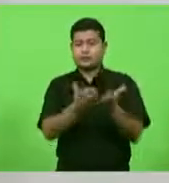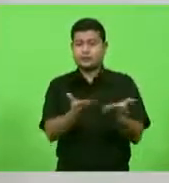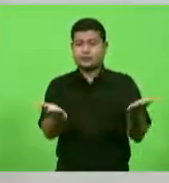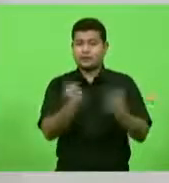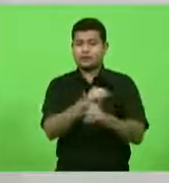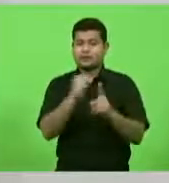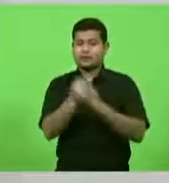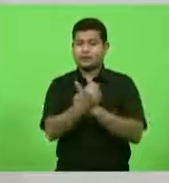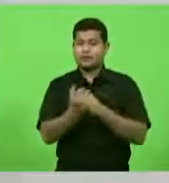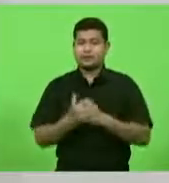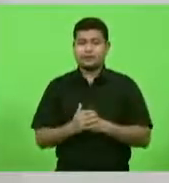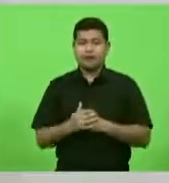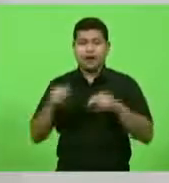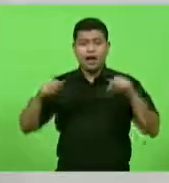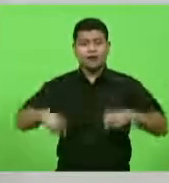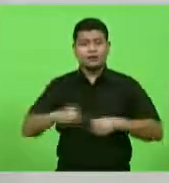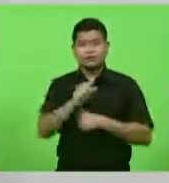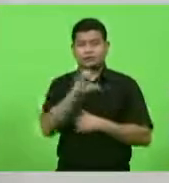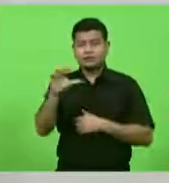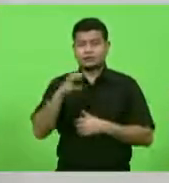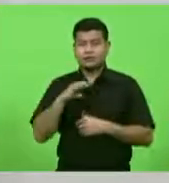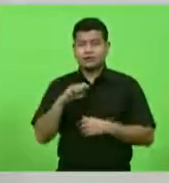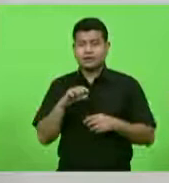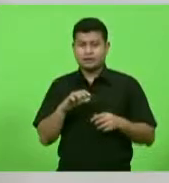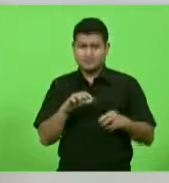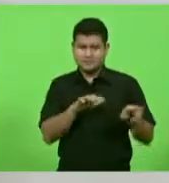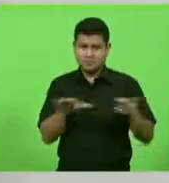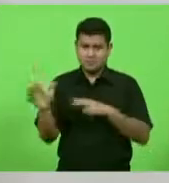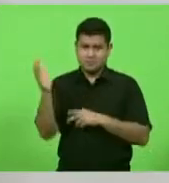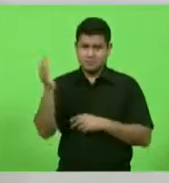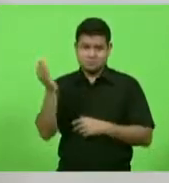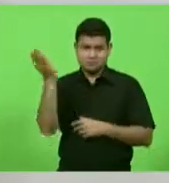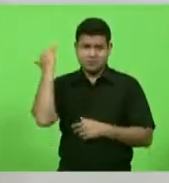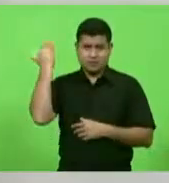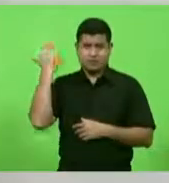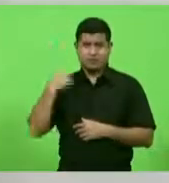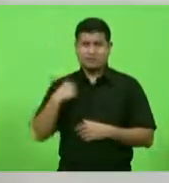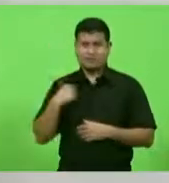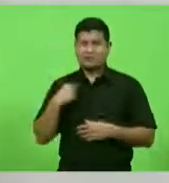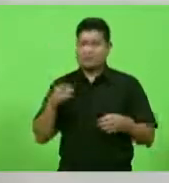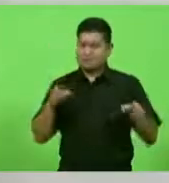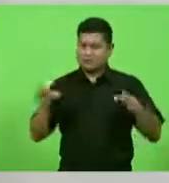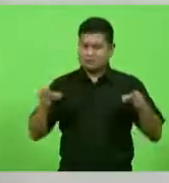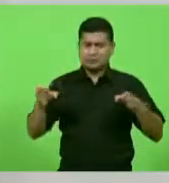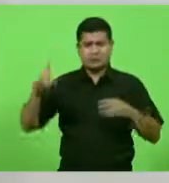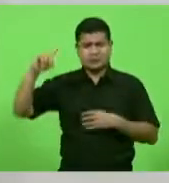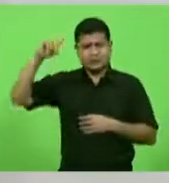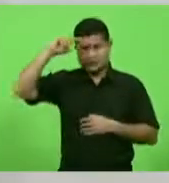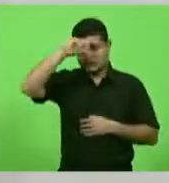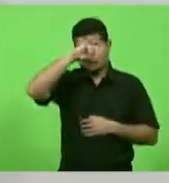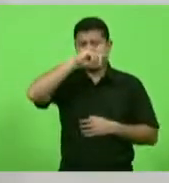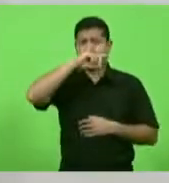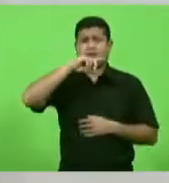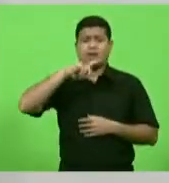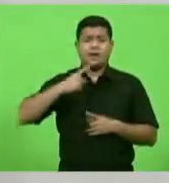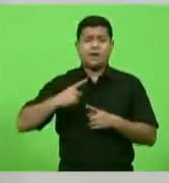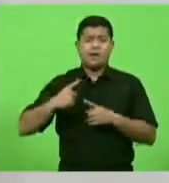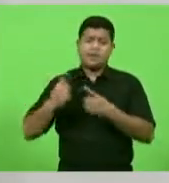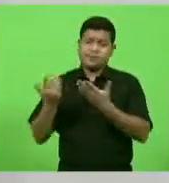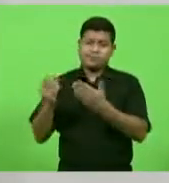Santa Catarina, nas últimas semanas, atravessa um momento muito delicado devido à pandemia,